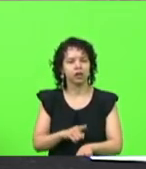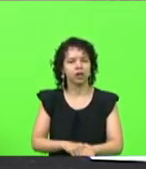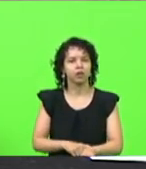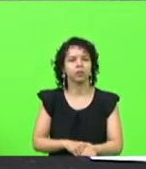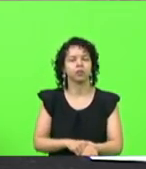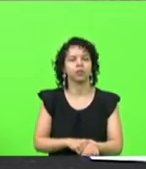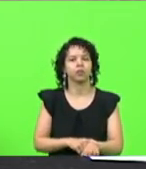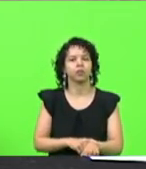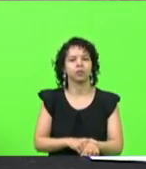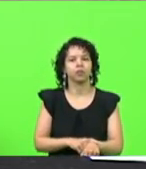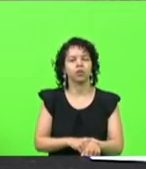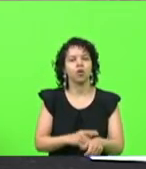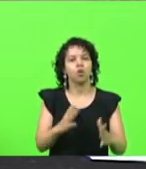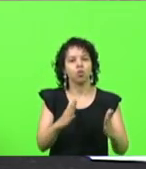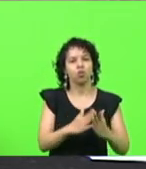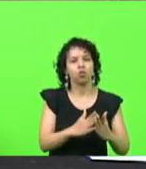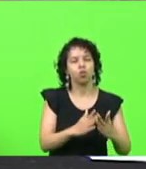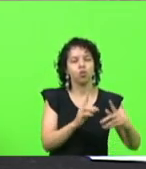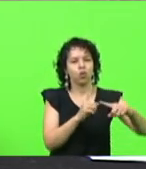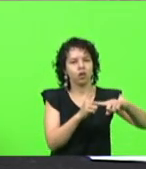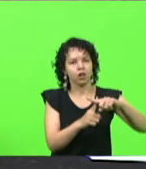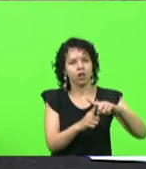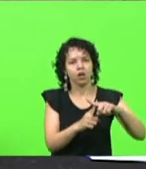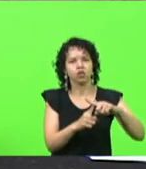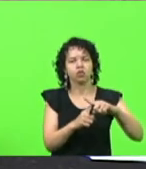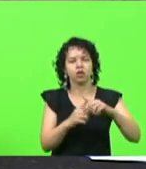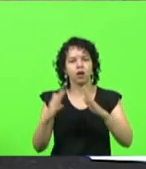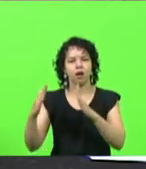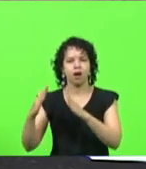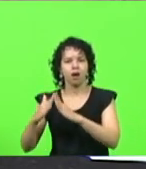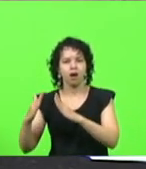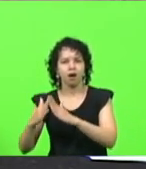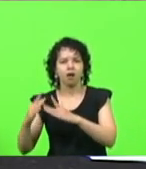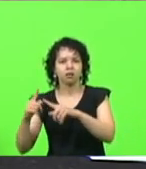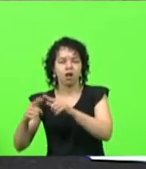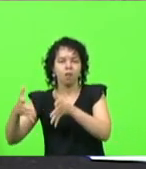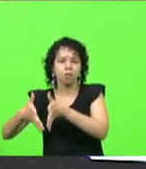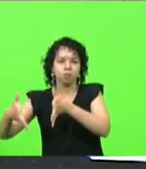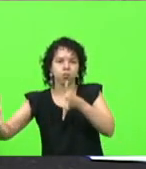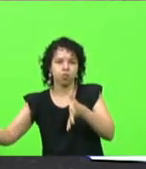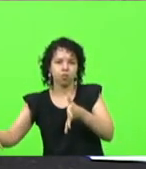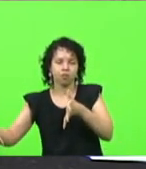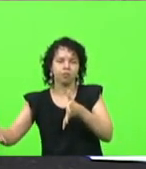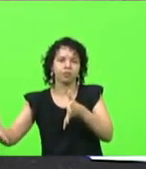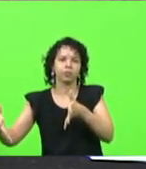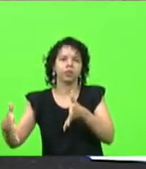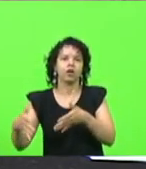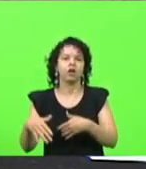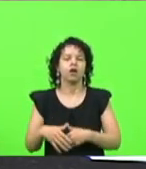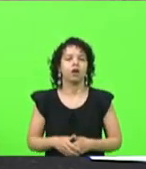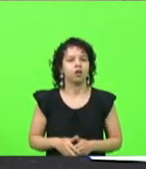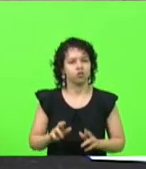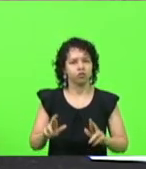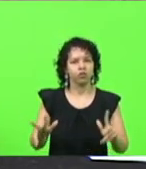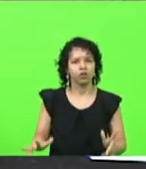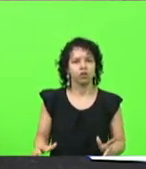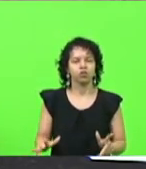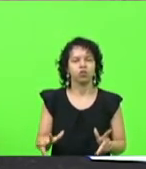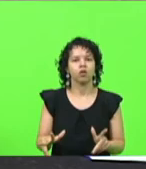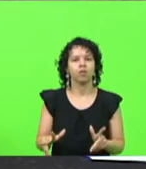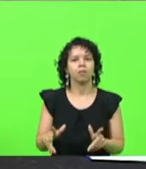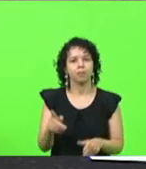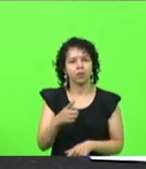igreja é maior que o templo. Agora é no templo que acontecem as liturgias da igreja. Daí a nossa defesa